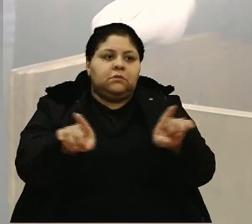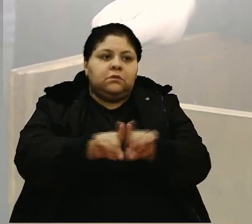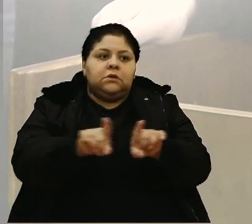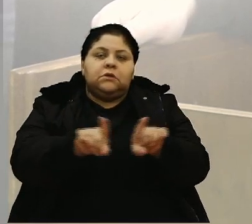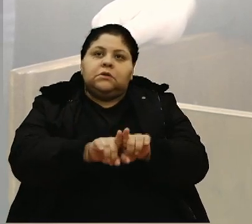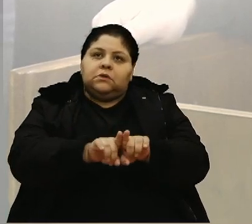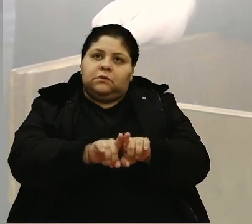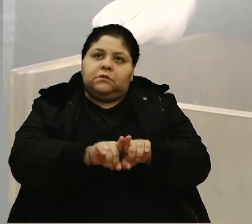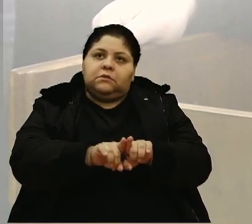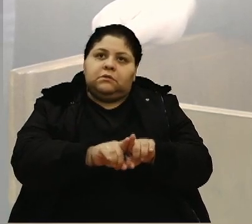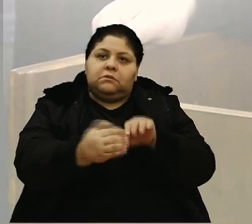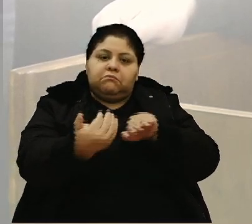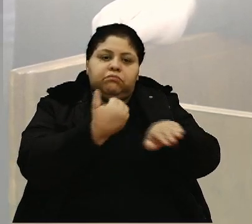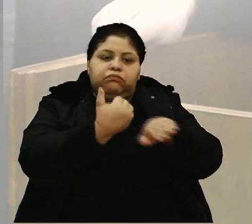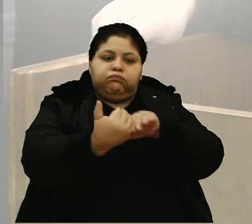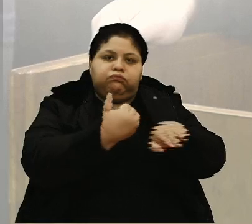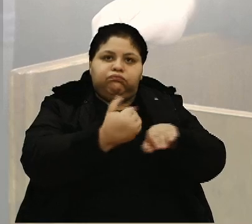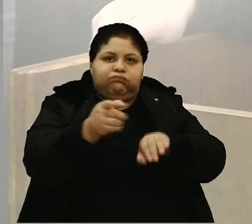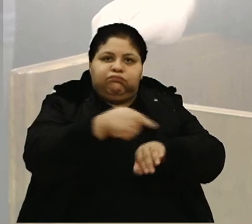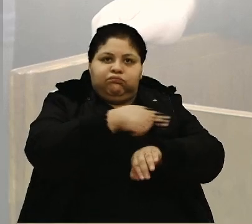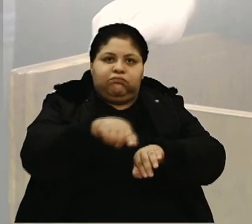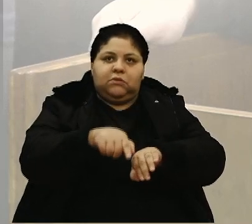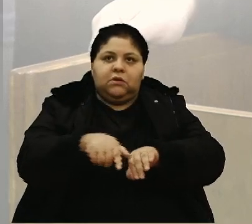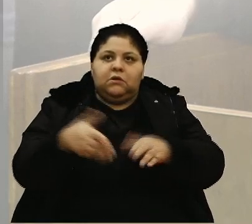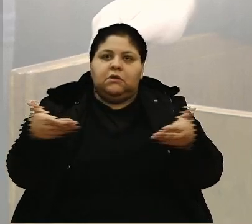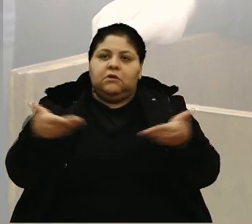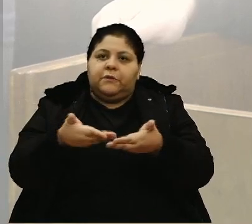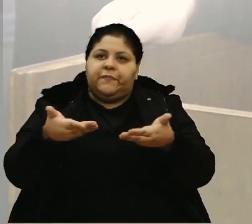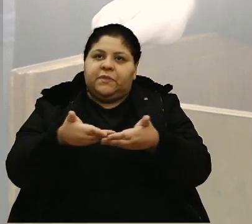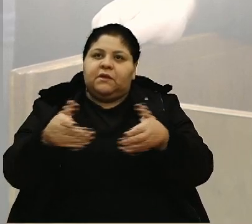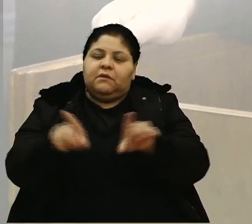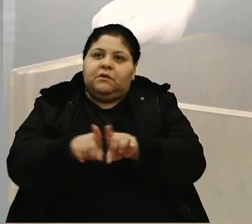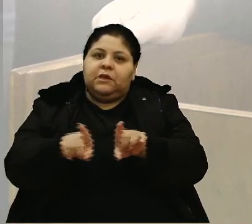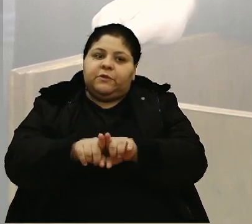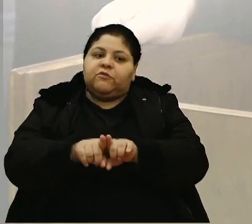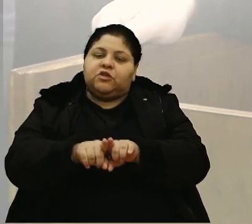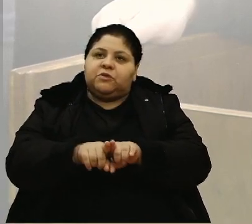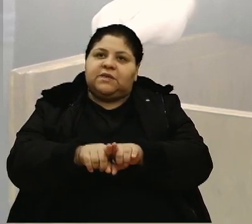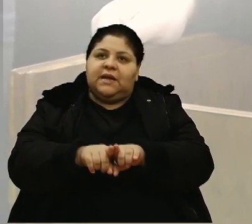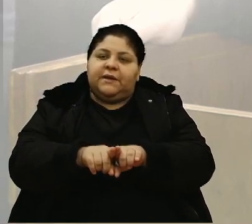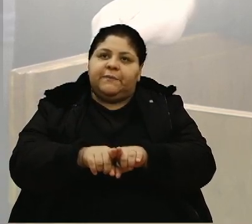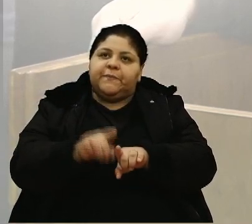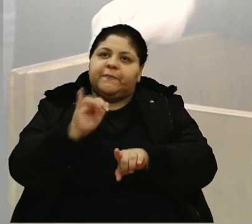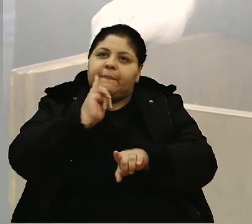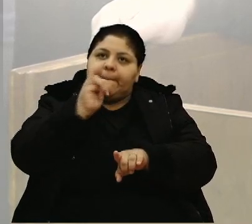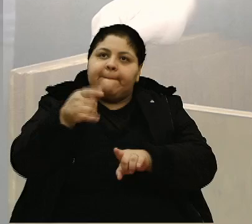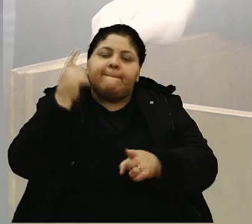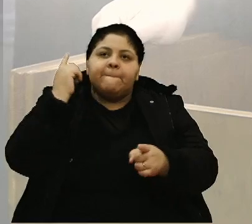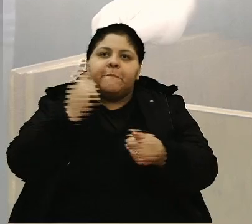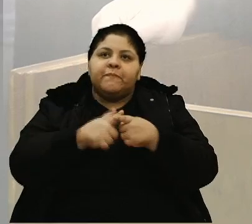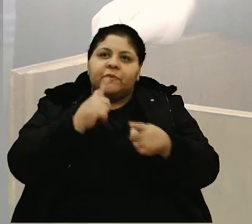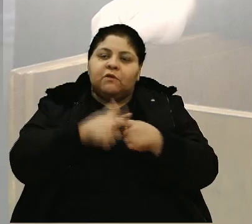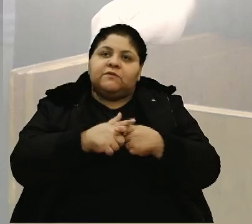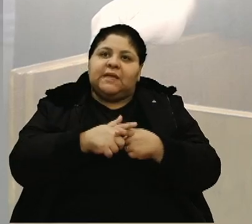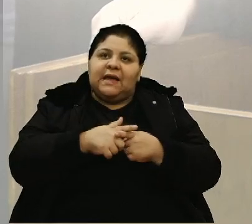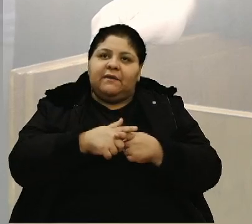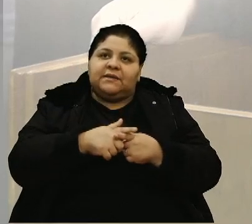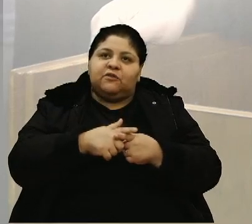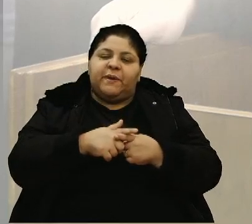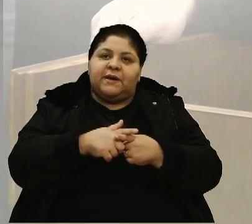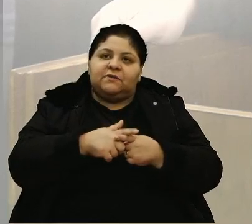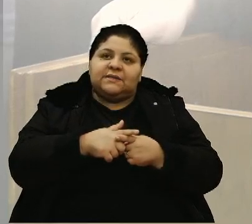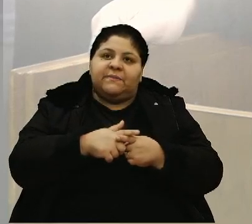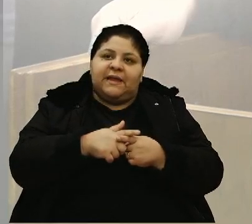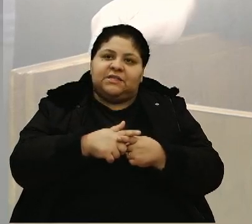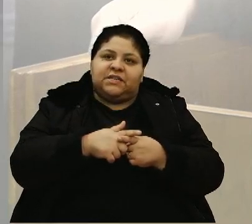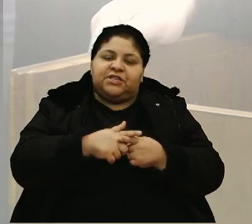intransitável, e eu torno sempre a vir até aqui e trazer essas situações, é porque eu tenho que dar resposta lá para a comunidade.